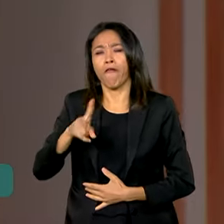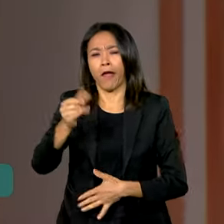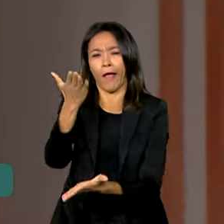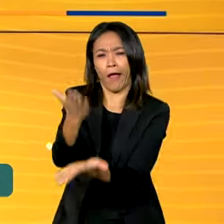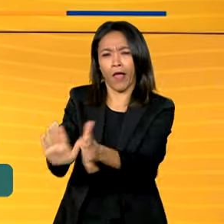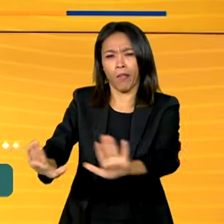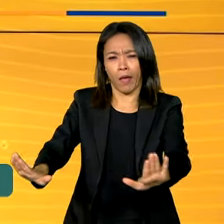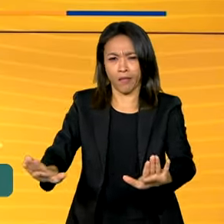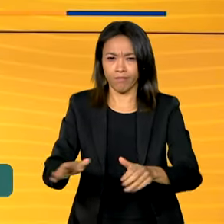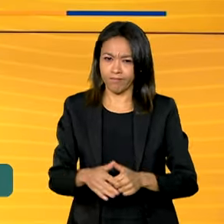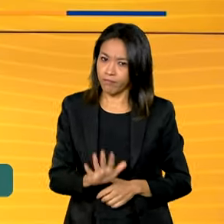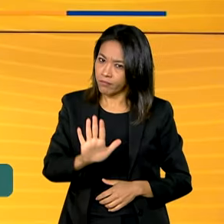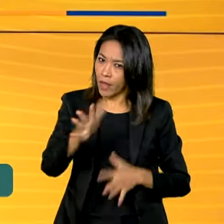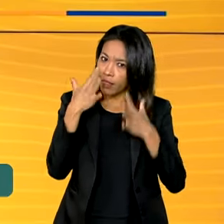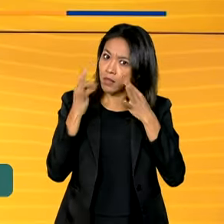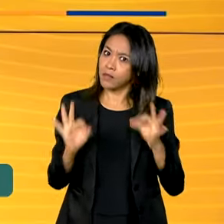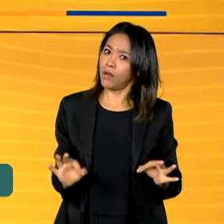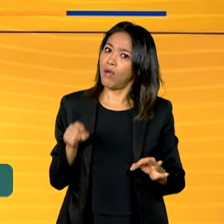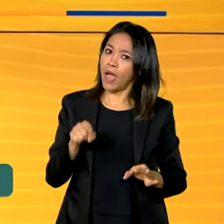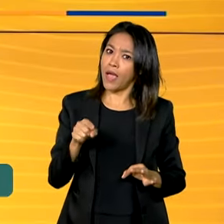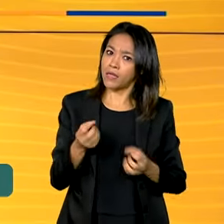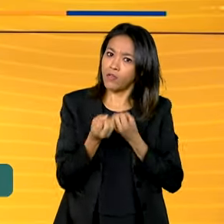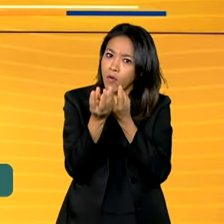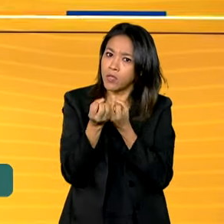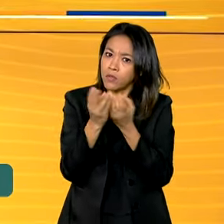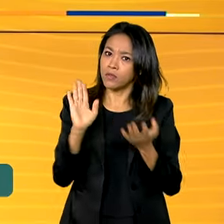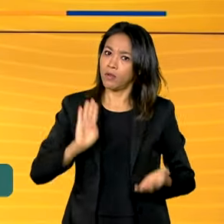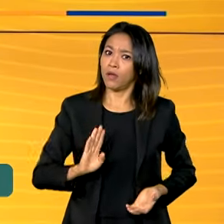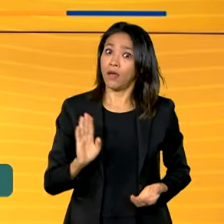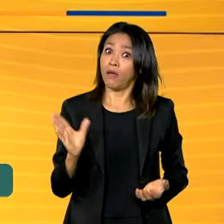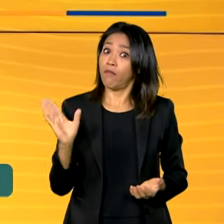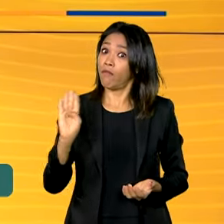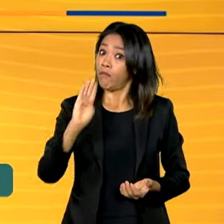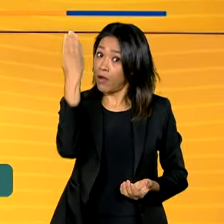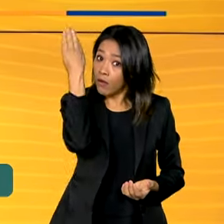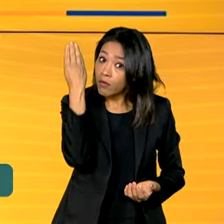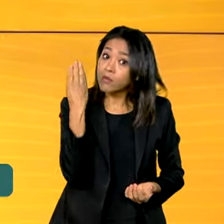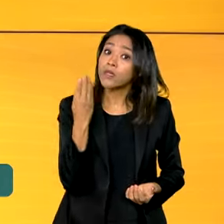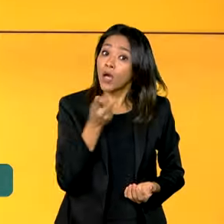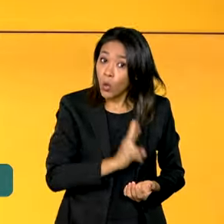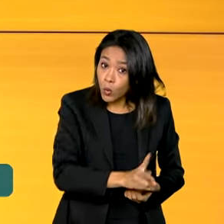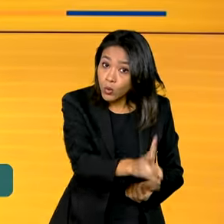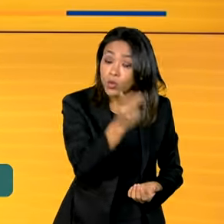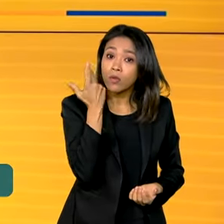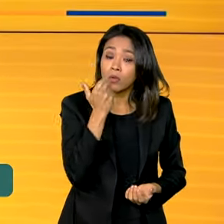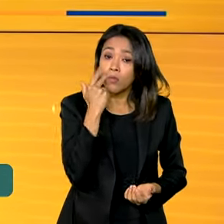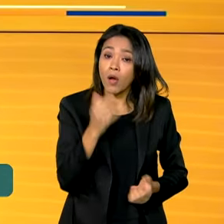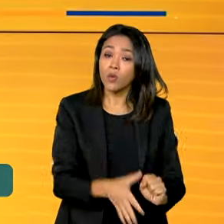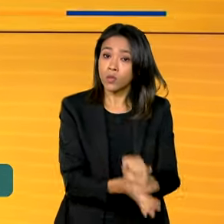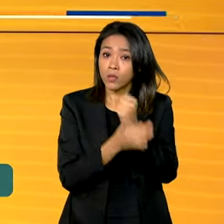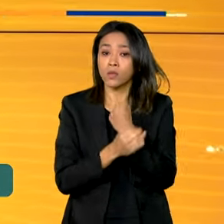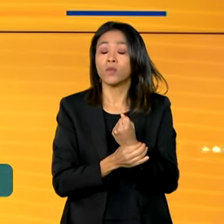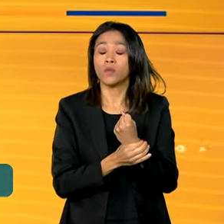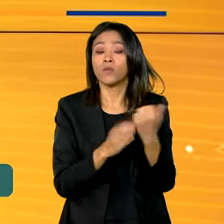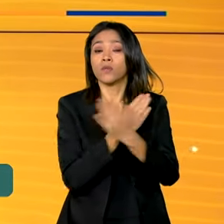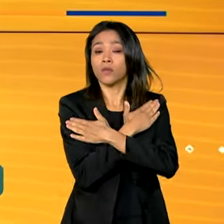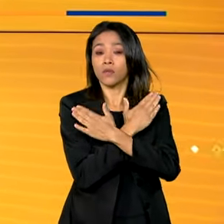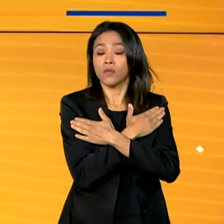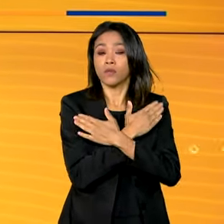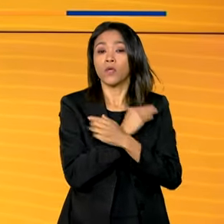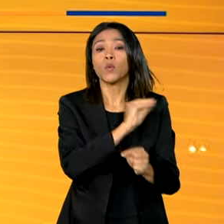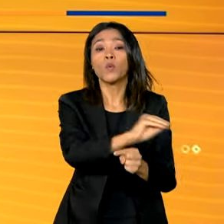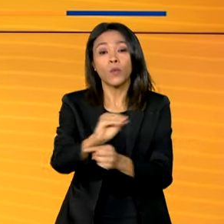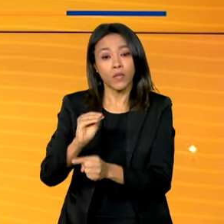benefício. Mas atenção, essa informação é falsa. O seguro desemprego segue garantido, protegendo os trabalhadores